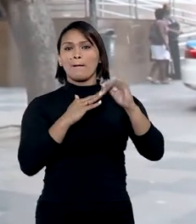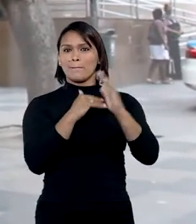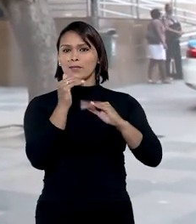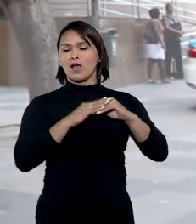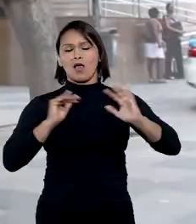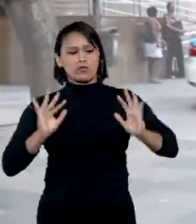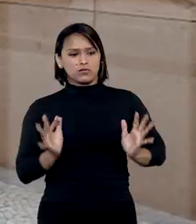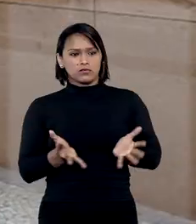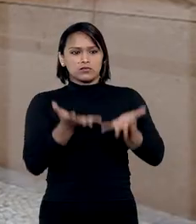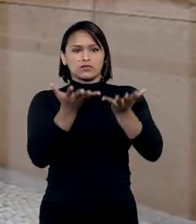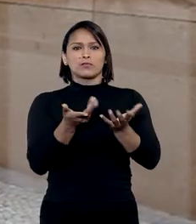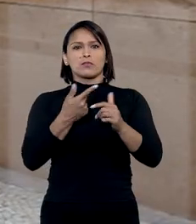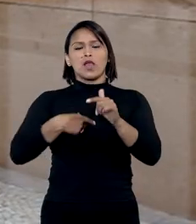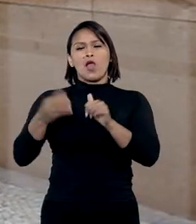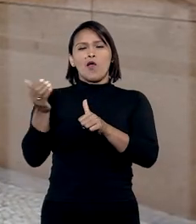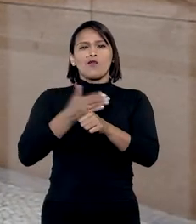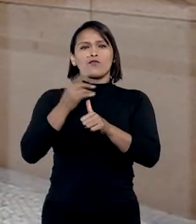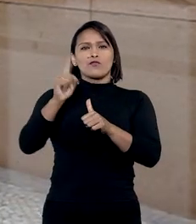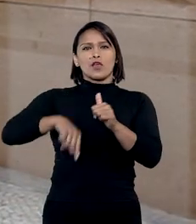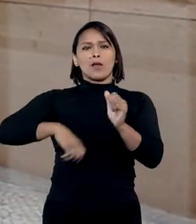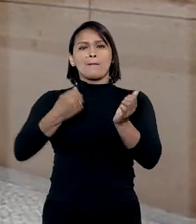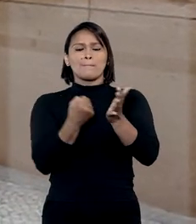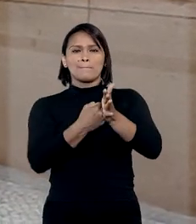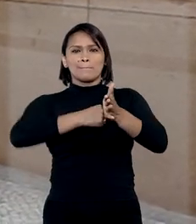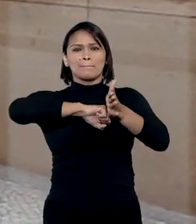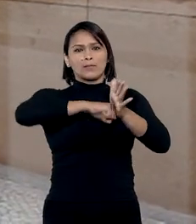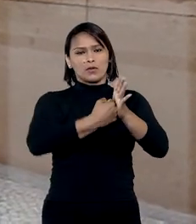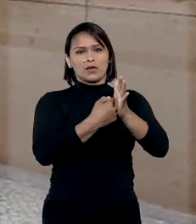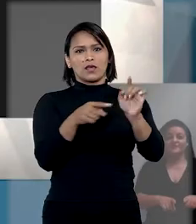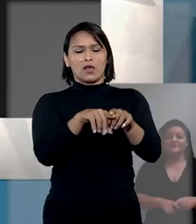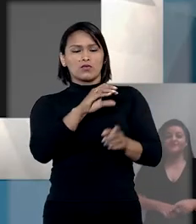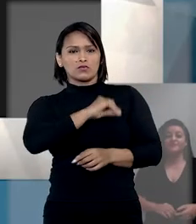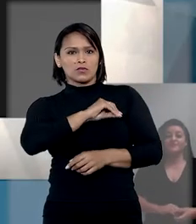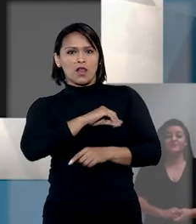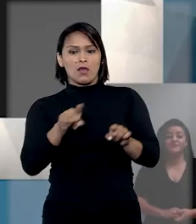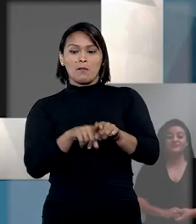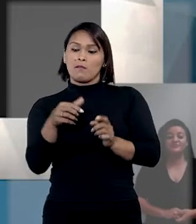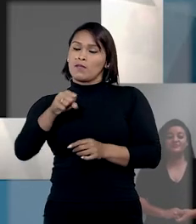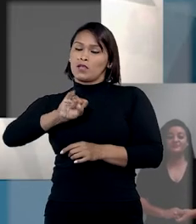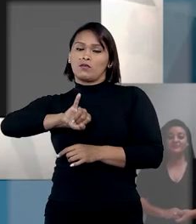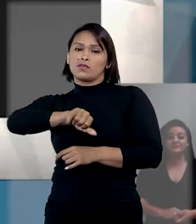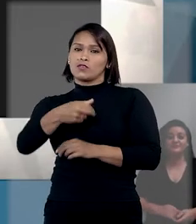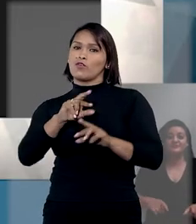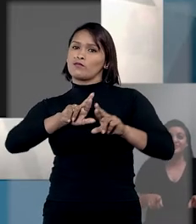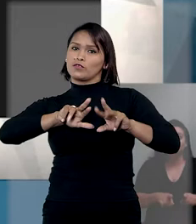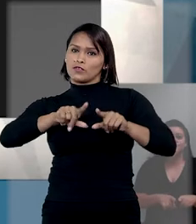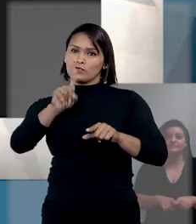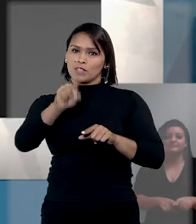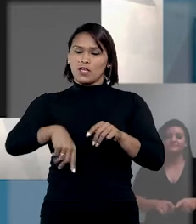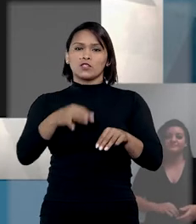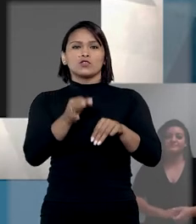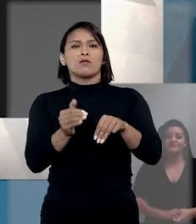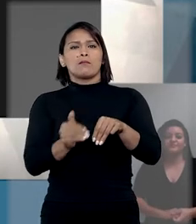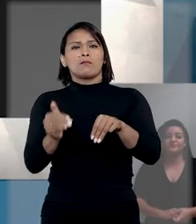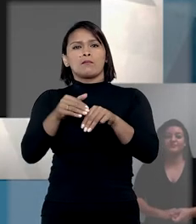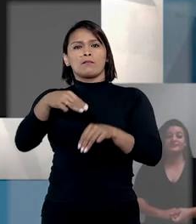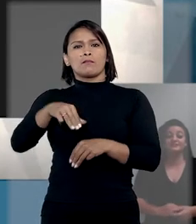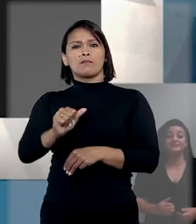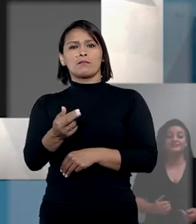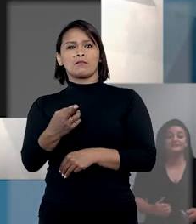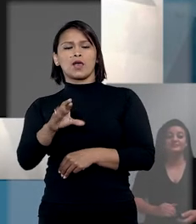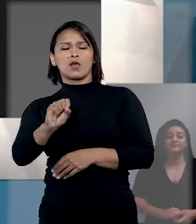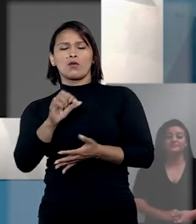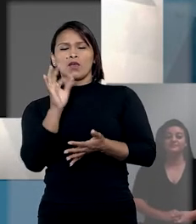prática promoveria penhora indevida do salário do devedor. Mas no STJ, o relator-ministro Marco Bozzi